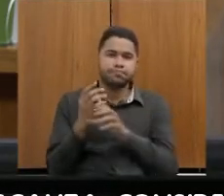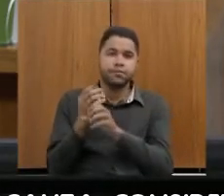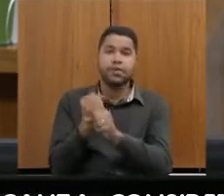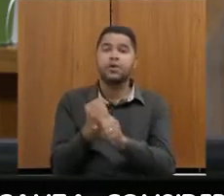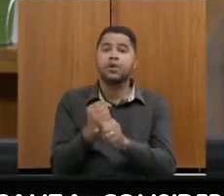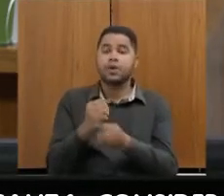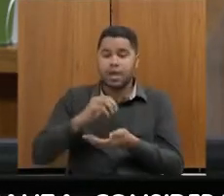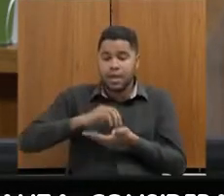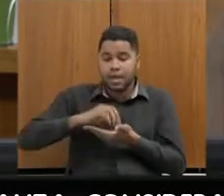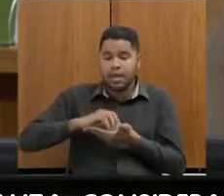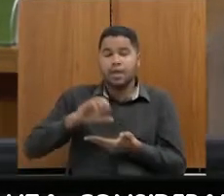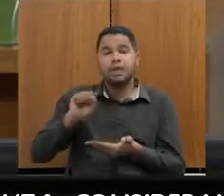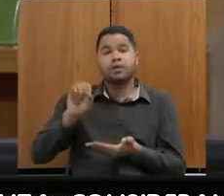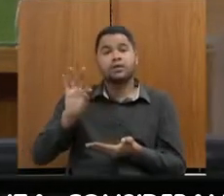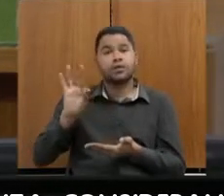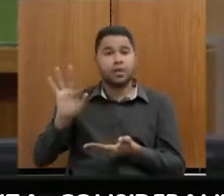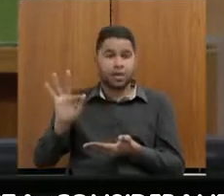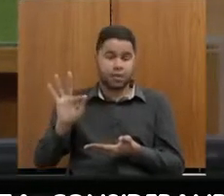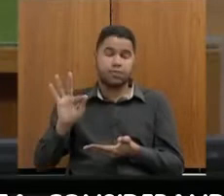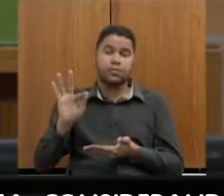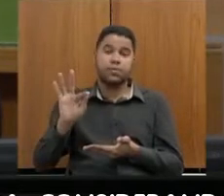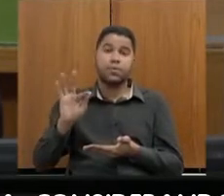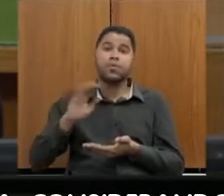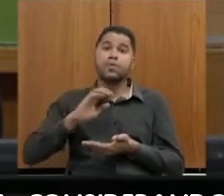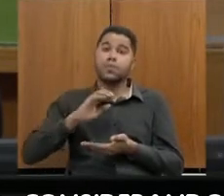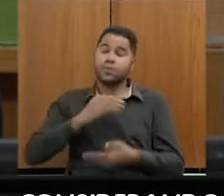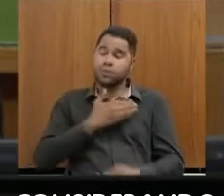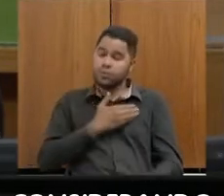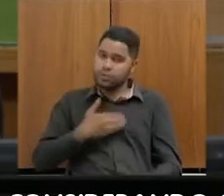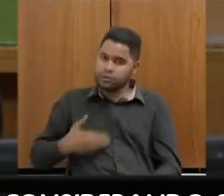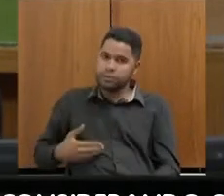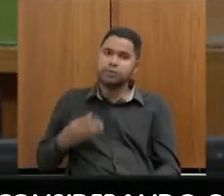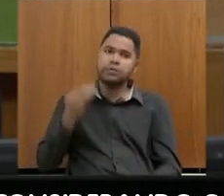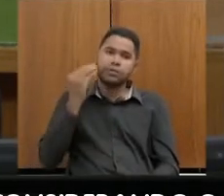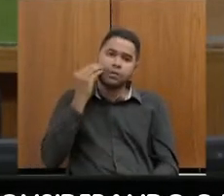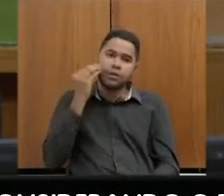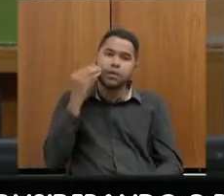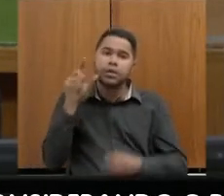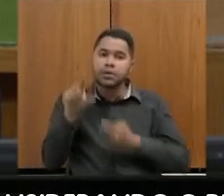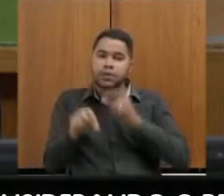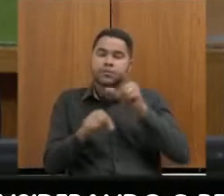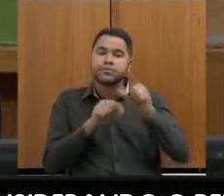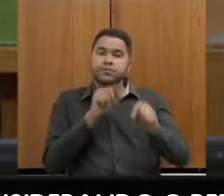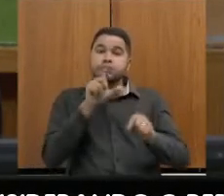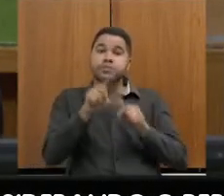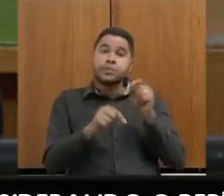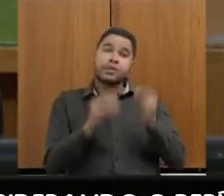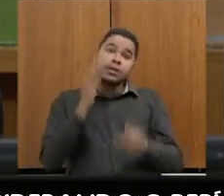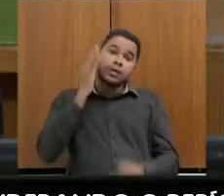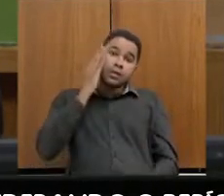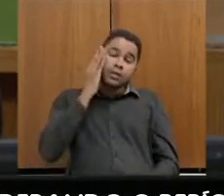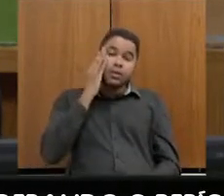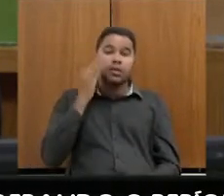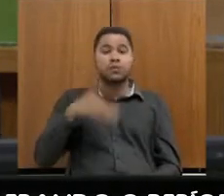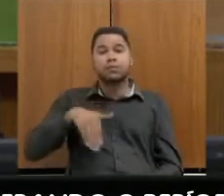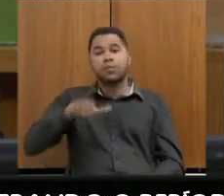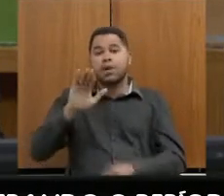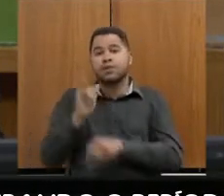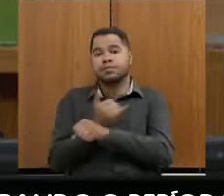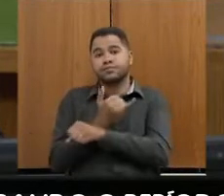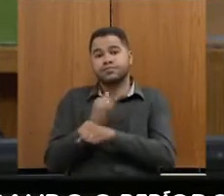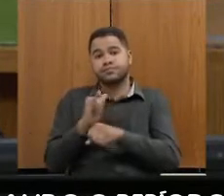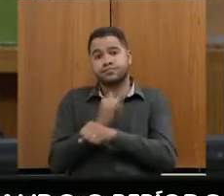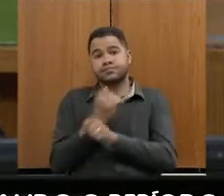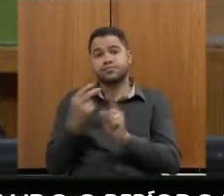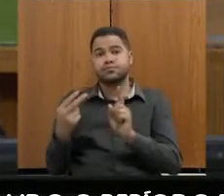STF? O Estado, eu vou insistir, o Estado está buscando as alternativas que ele entende como mais estratégicas sobre a